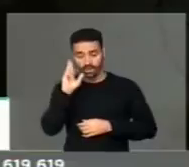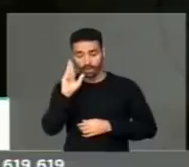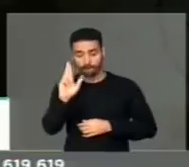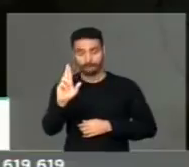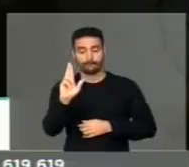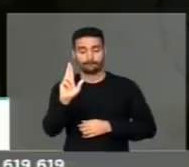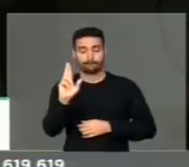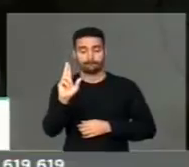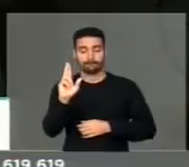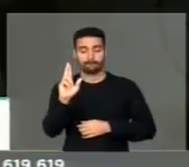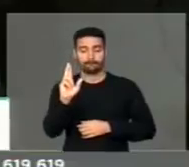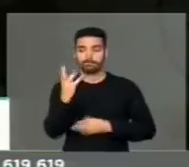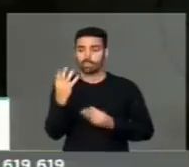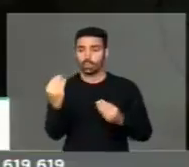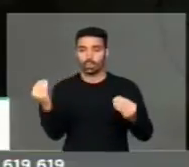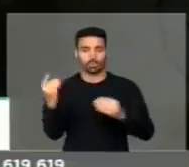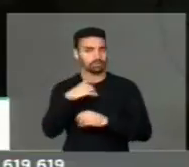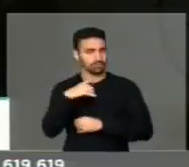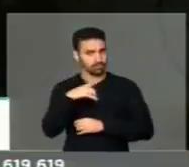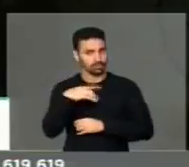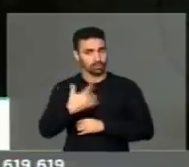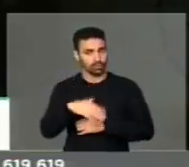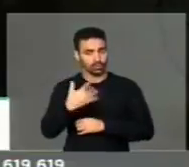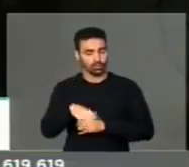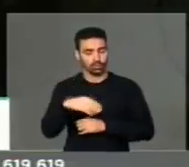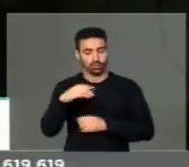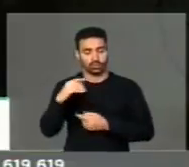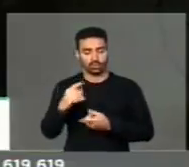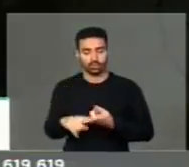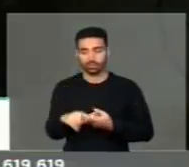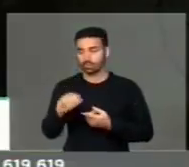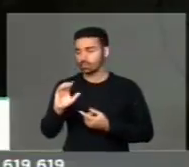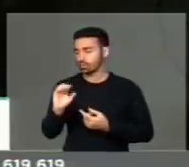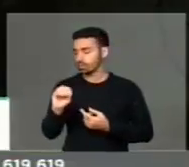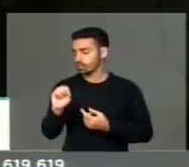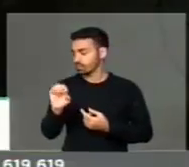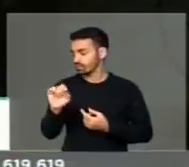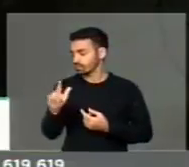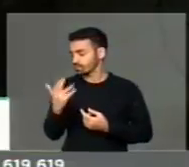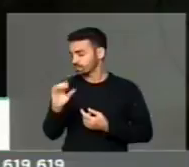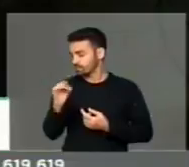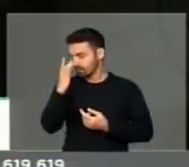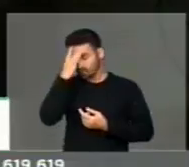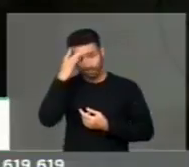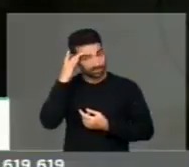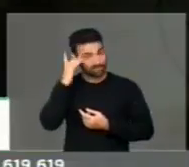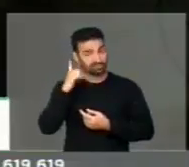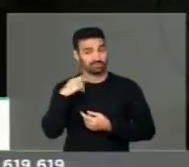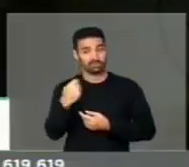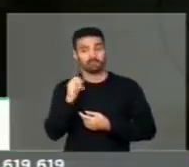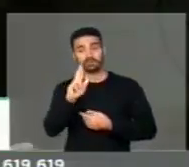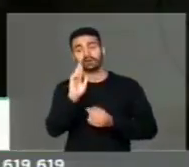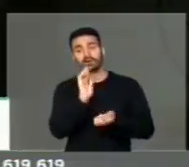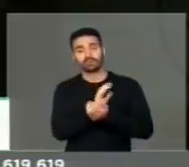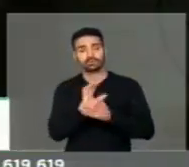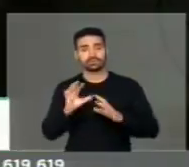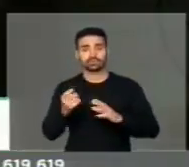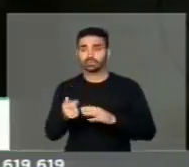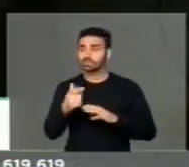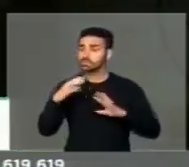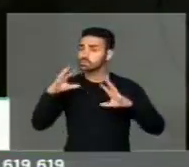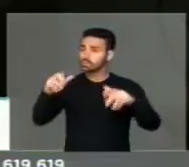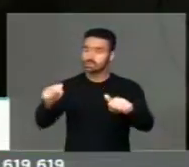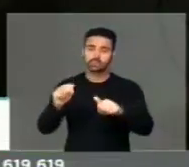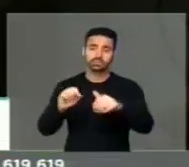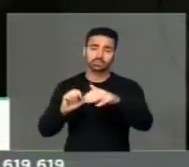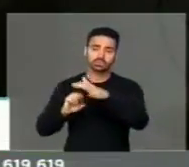representação capilar. nós temos comites, que são os conselhos dos italianos no exterior, representados em quase todos os estados, que são